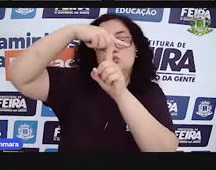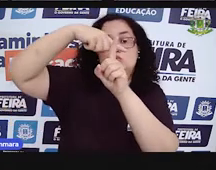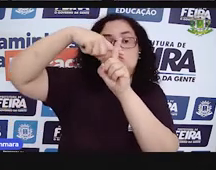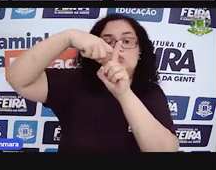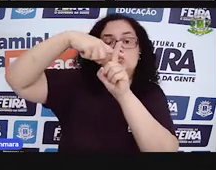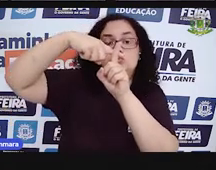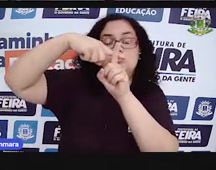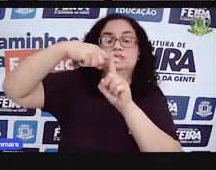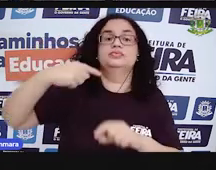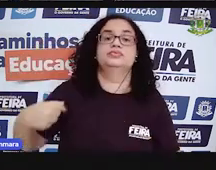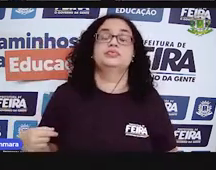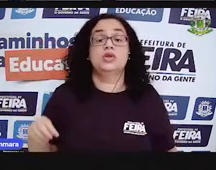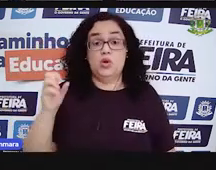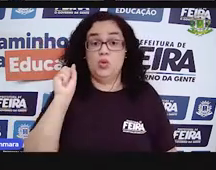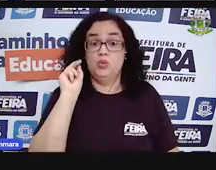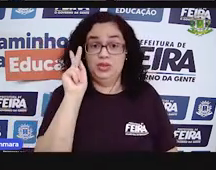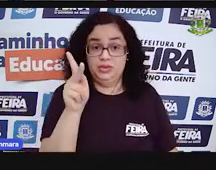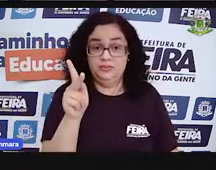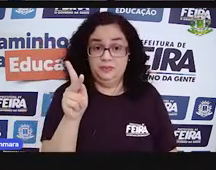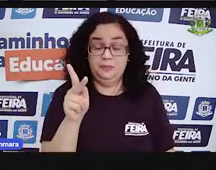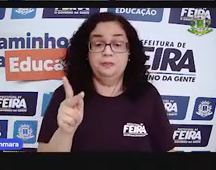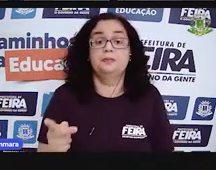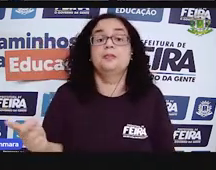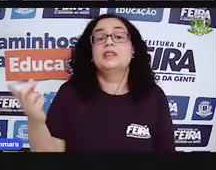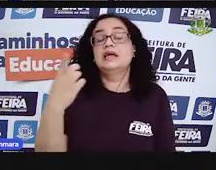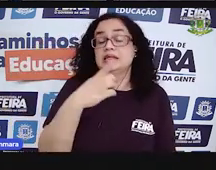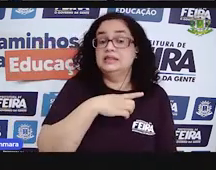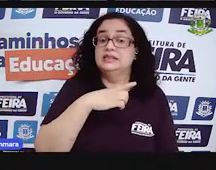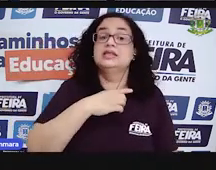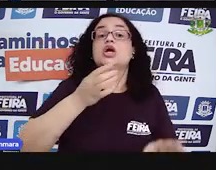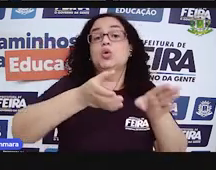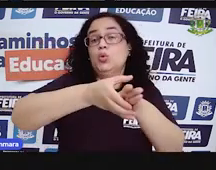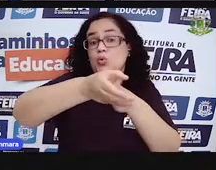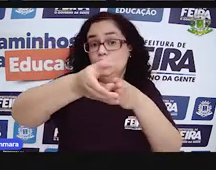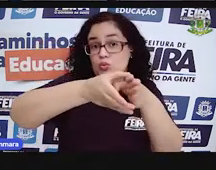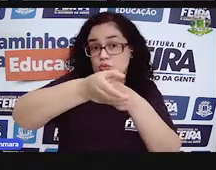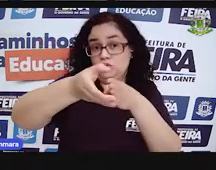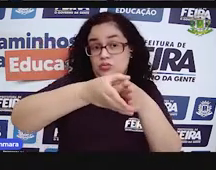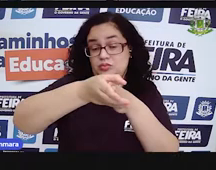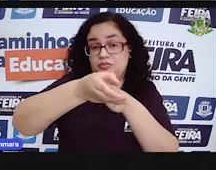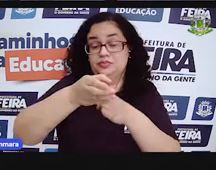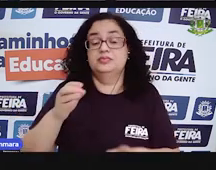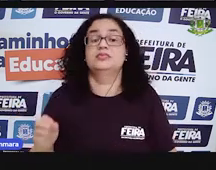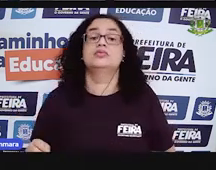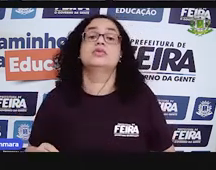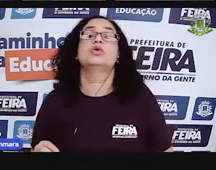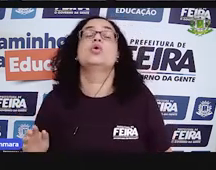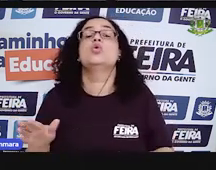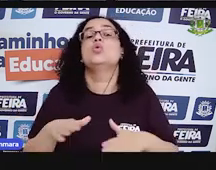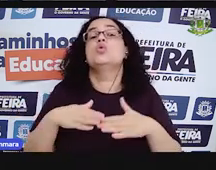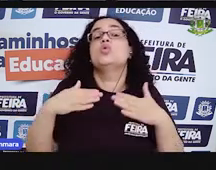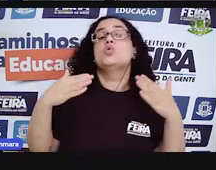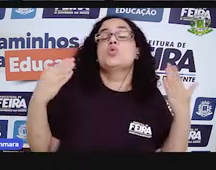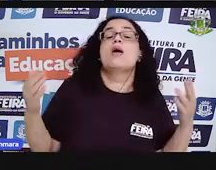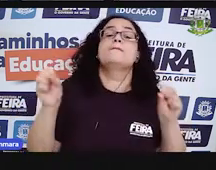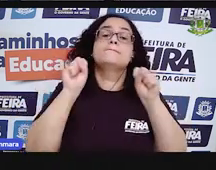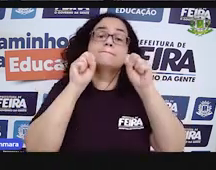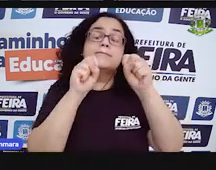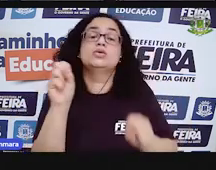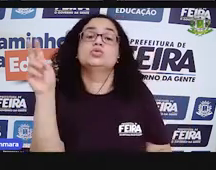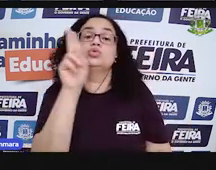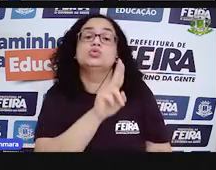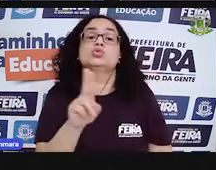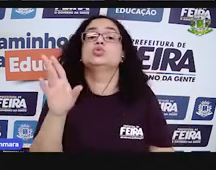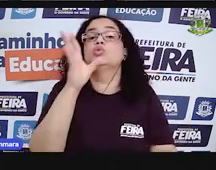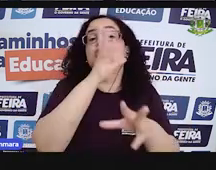uma adição. Tá bom? E eu tenho umas dicas para te dar. Quando é que a gente pode usar a